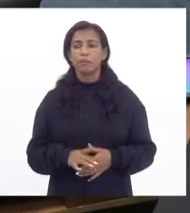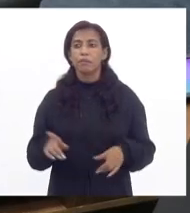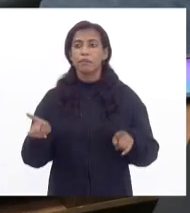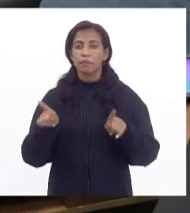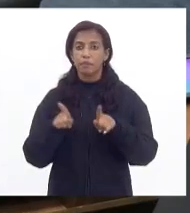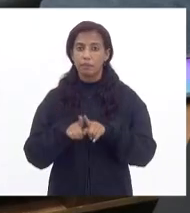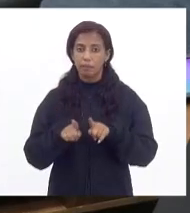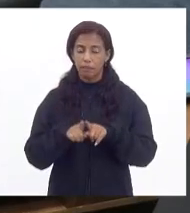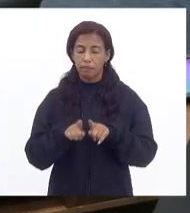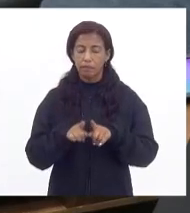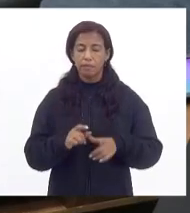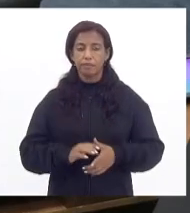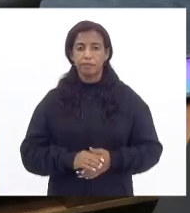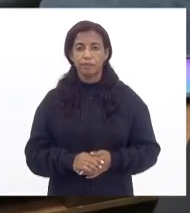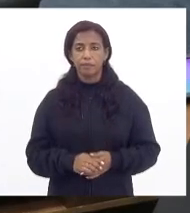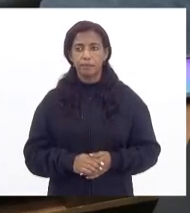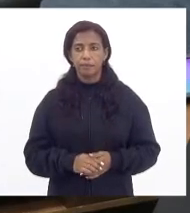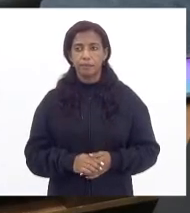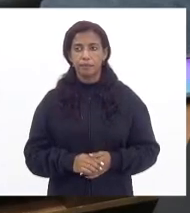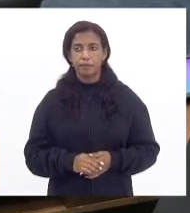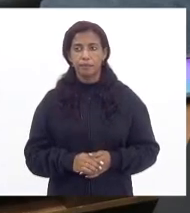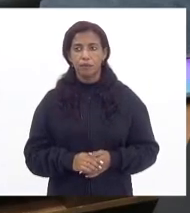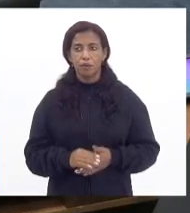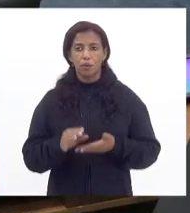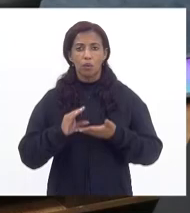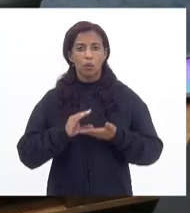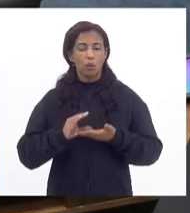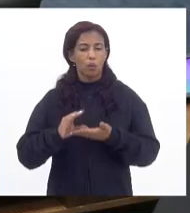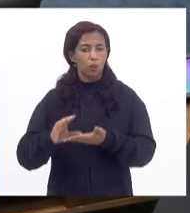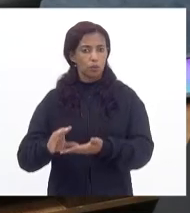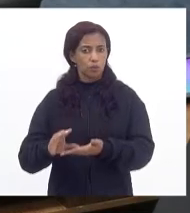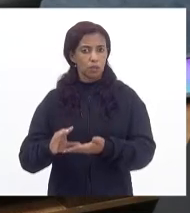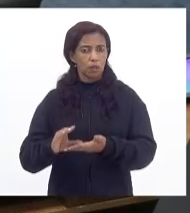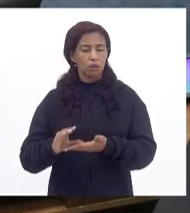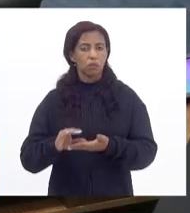ouvidas o Conselho